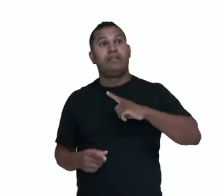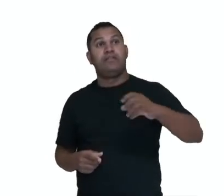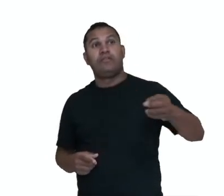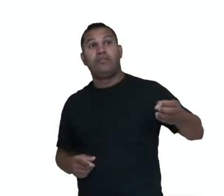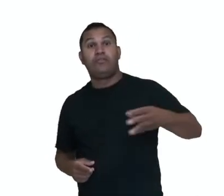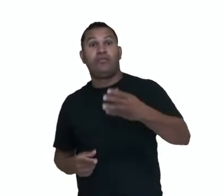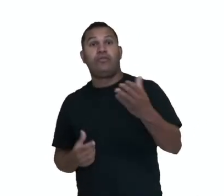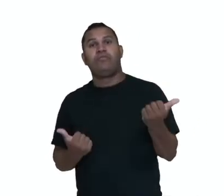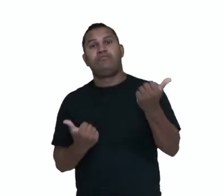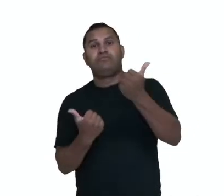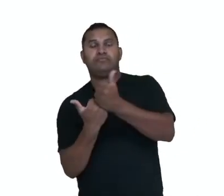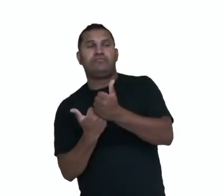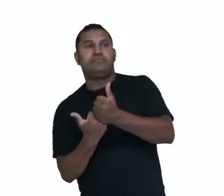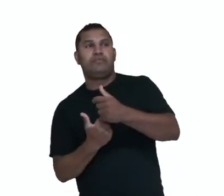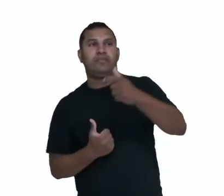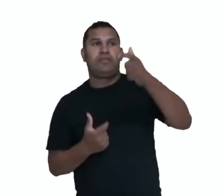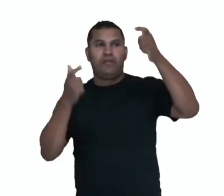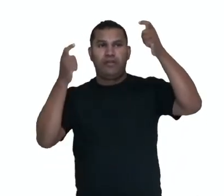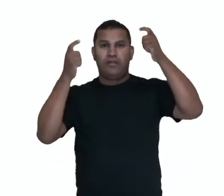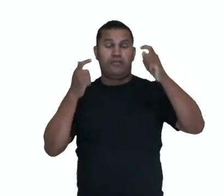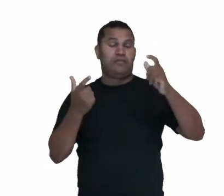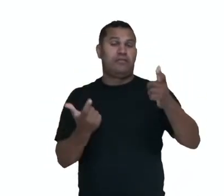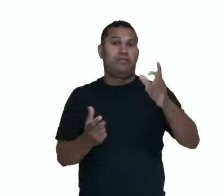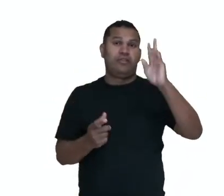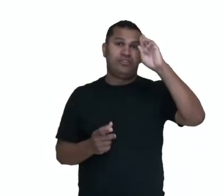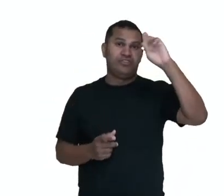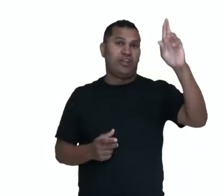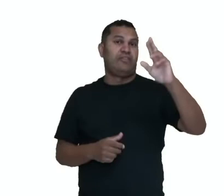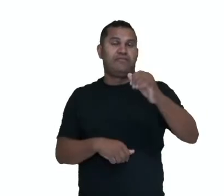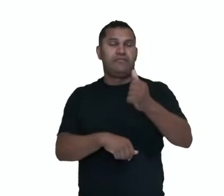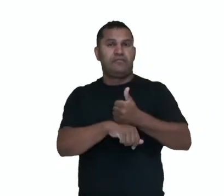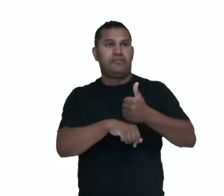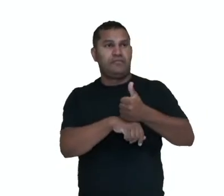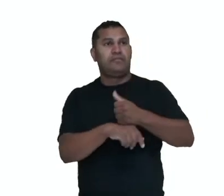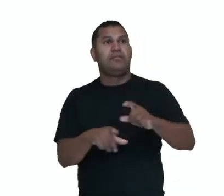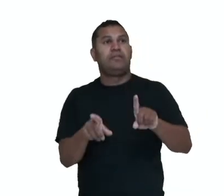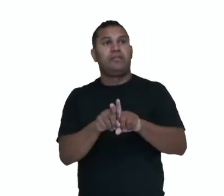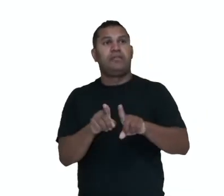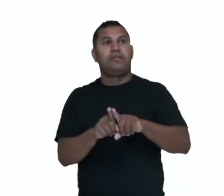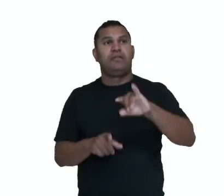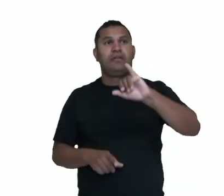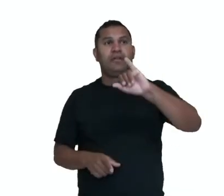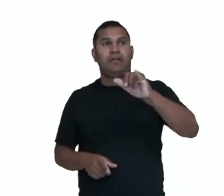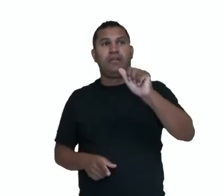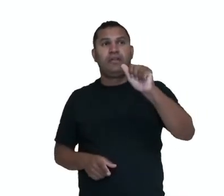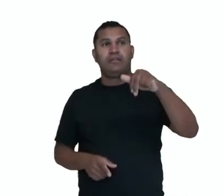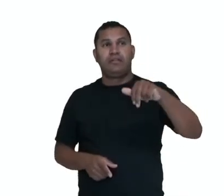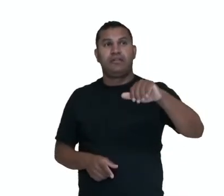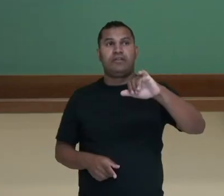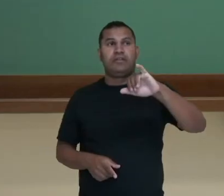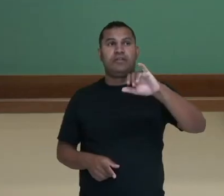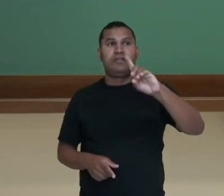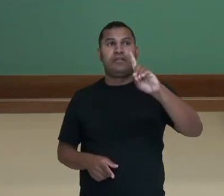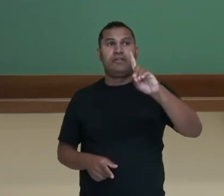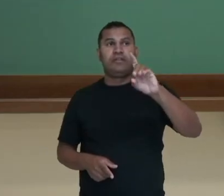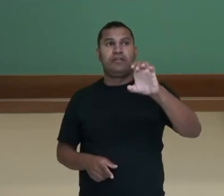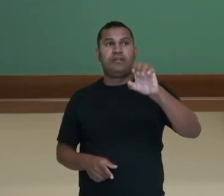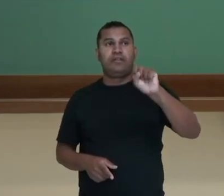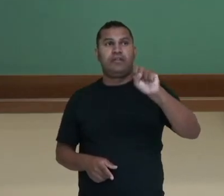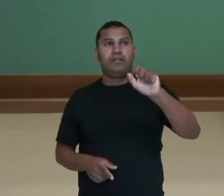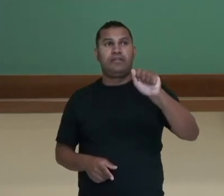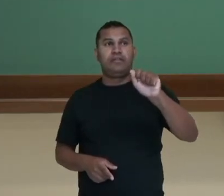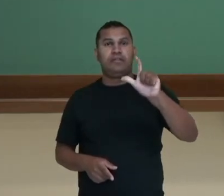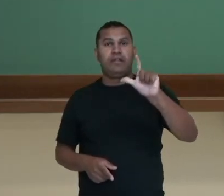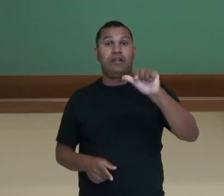Jacques de Saline, outro também, descendente de africanos escravizados, que vai proclamar a independência